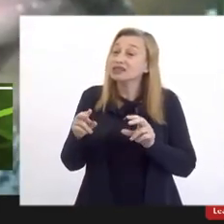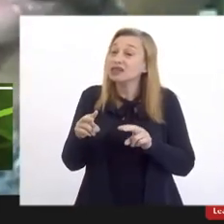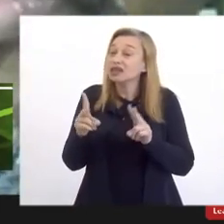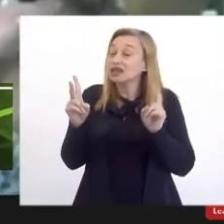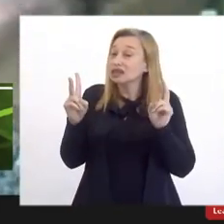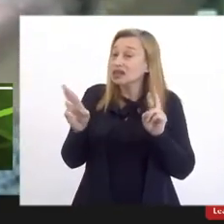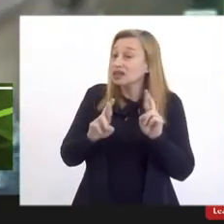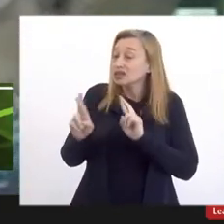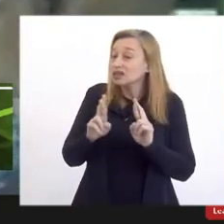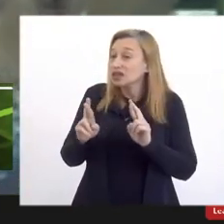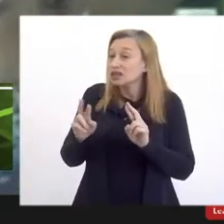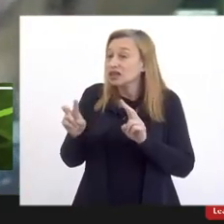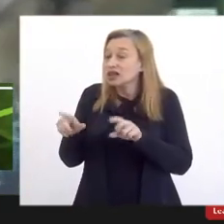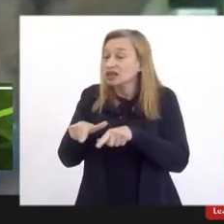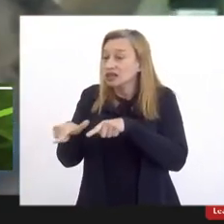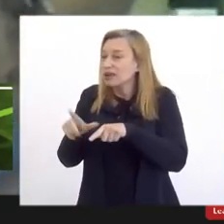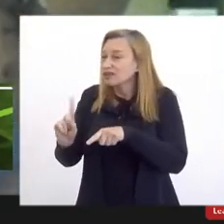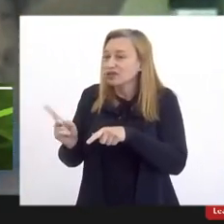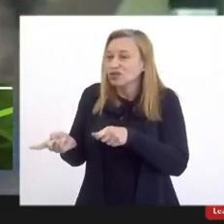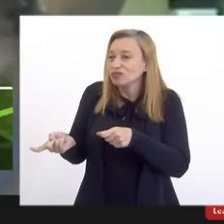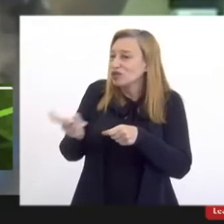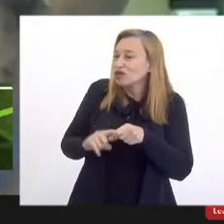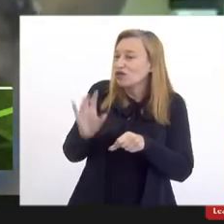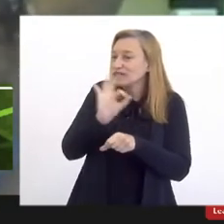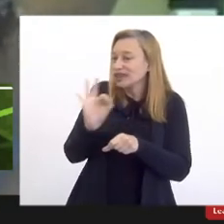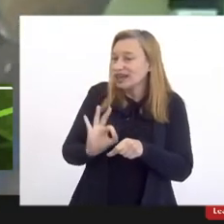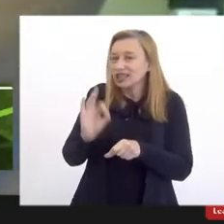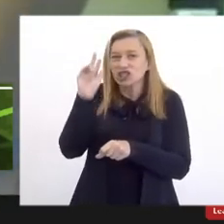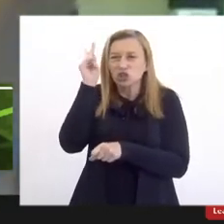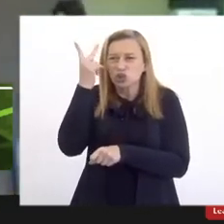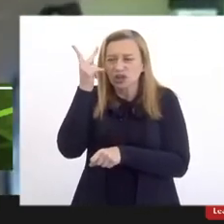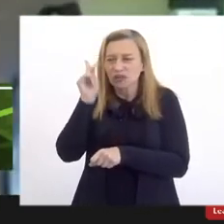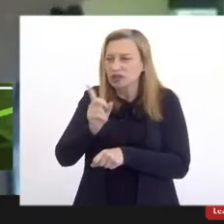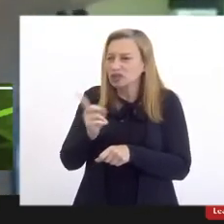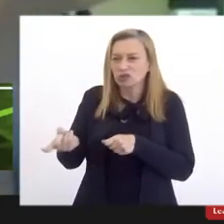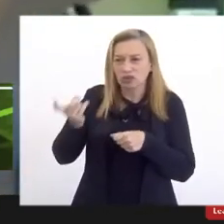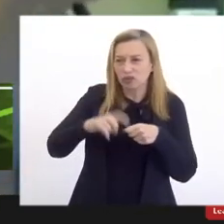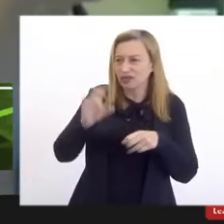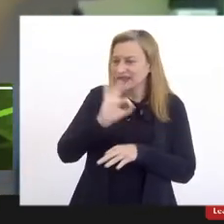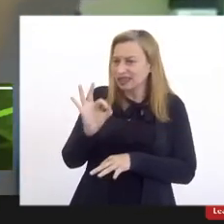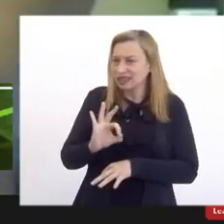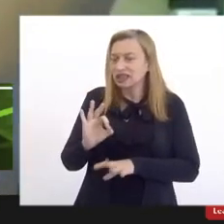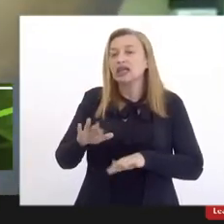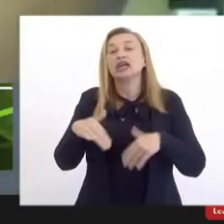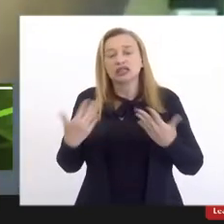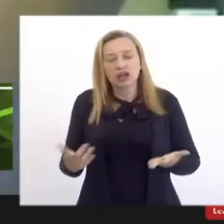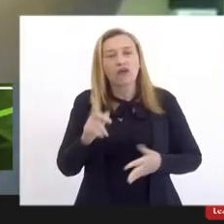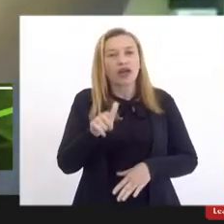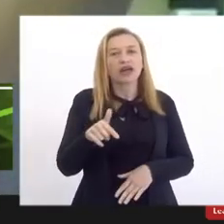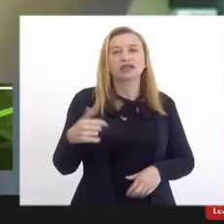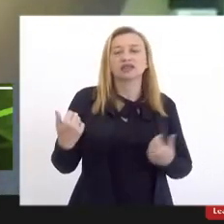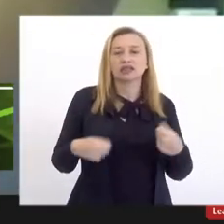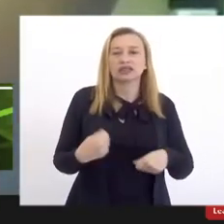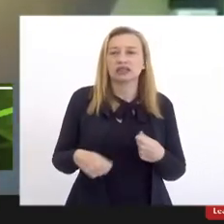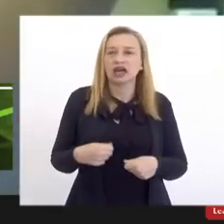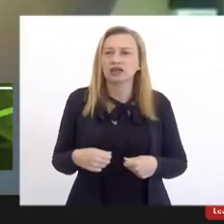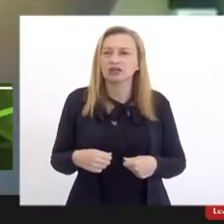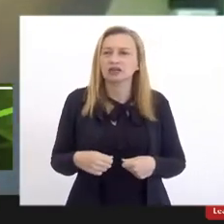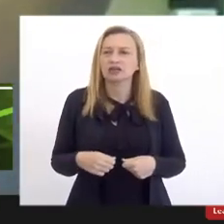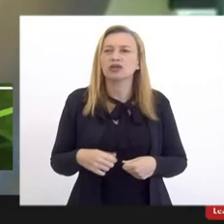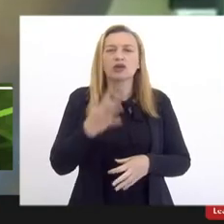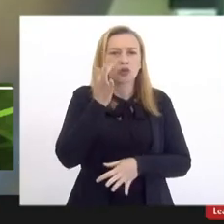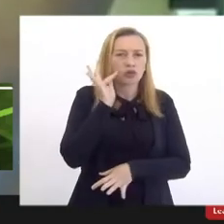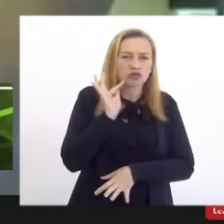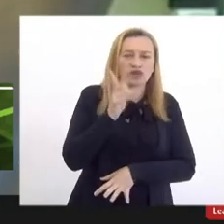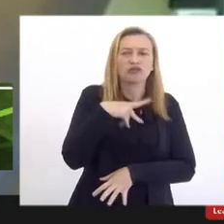retorna, acaba não retornando, historicamente, não retorna. Então, é necessário, como o Flávio bem